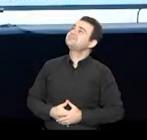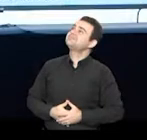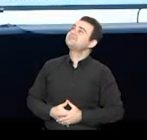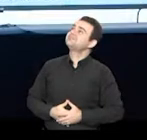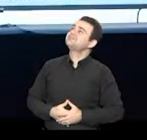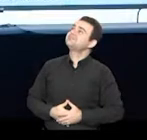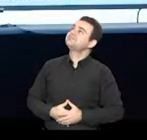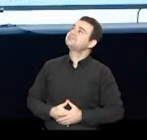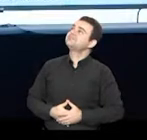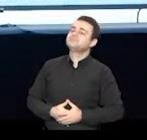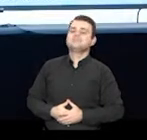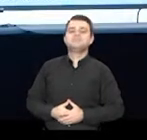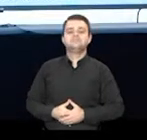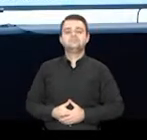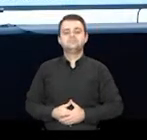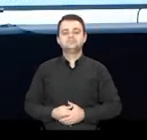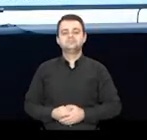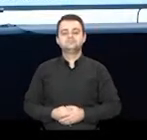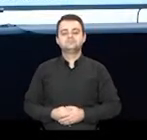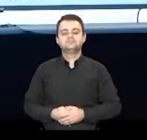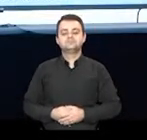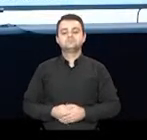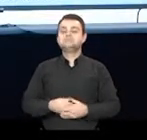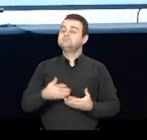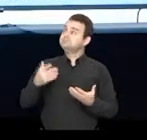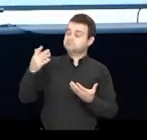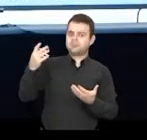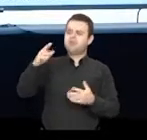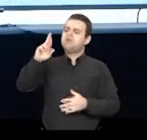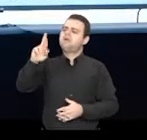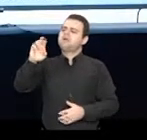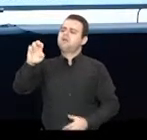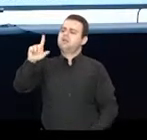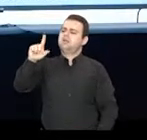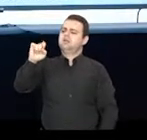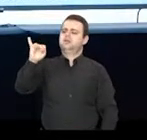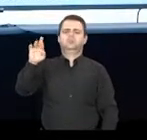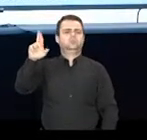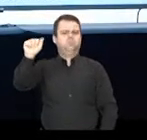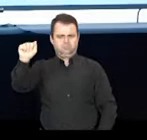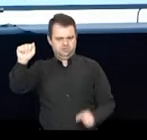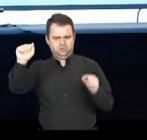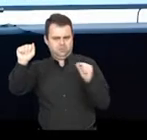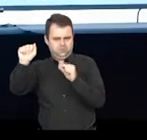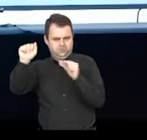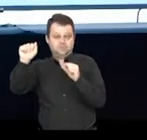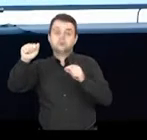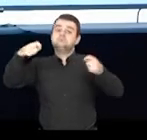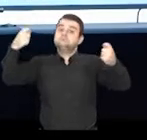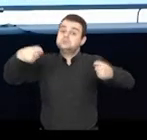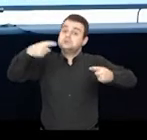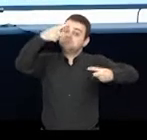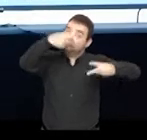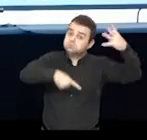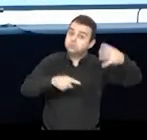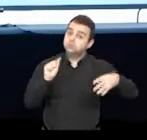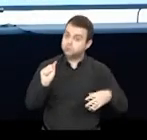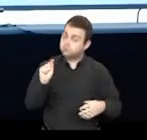Bom, sendo assim, uma releitura procede ou uma releitura deve